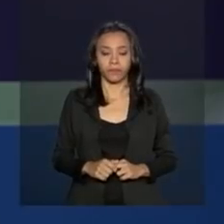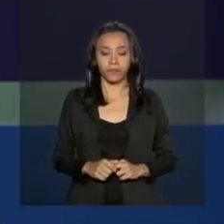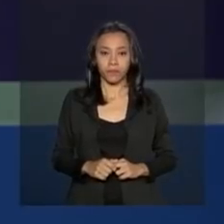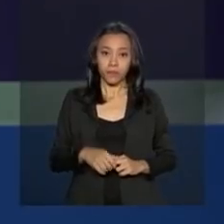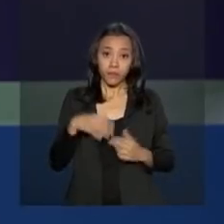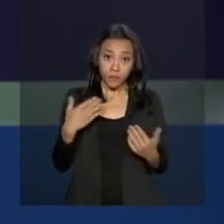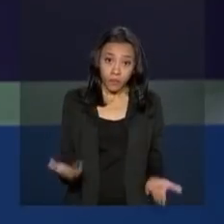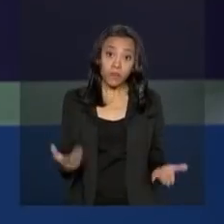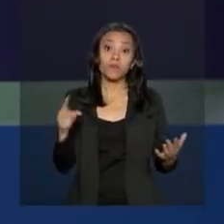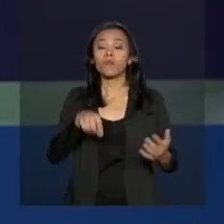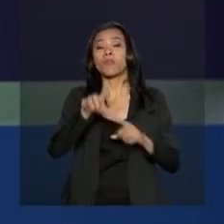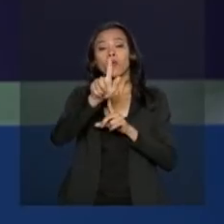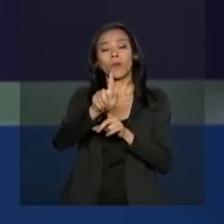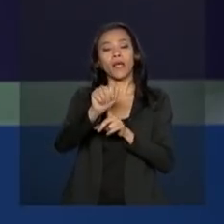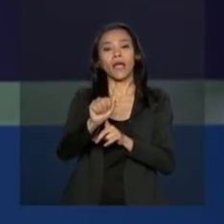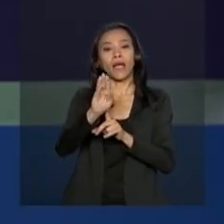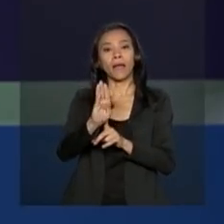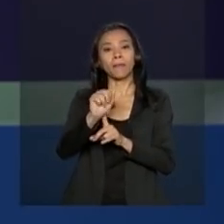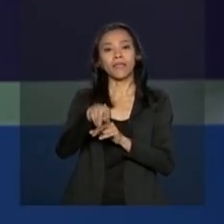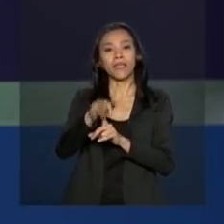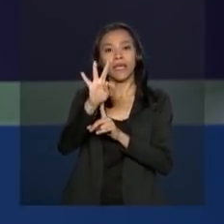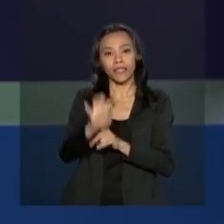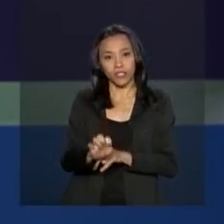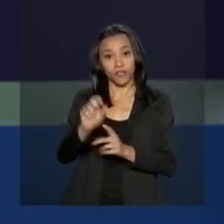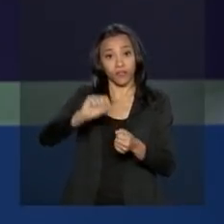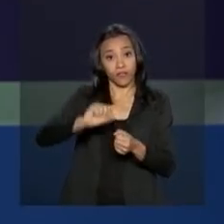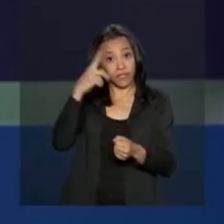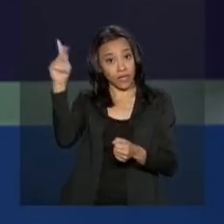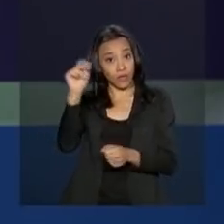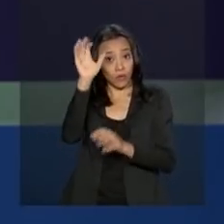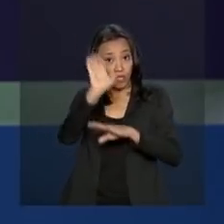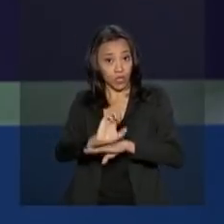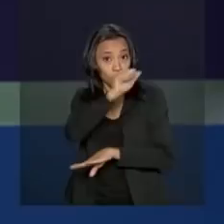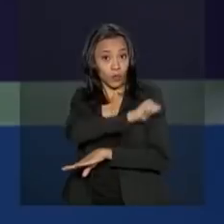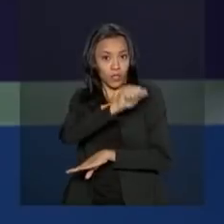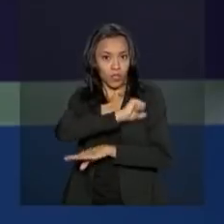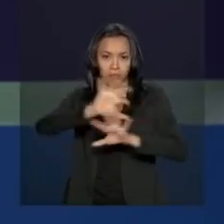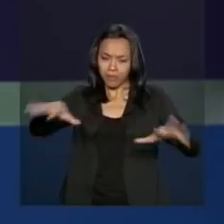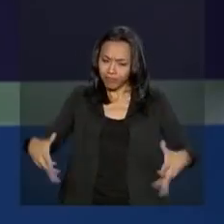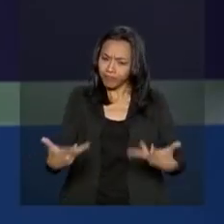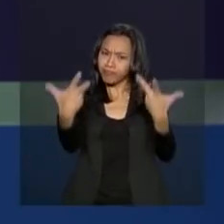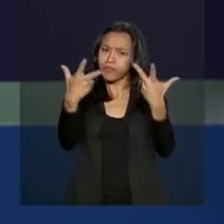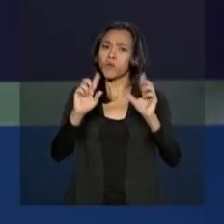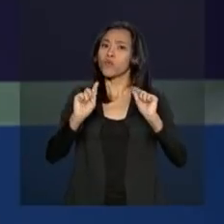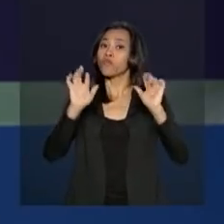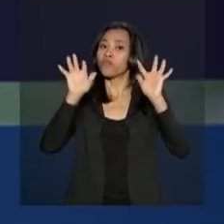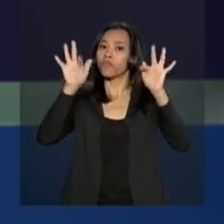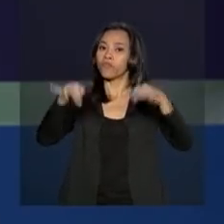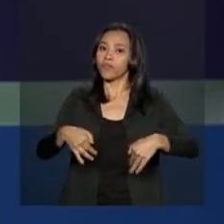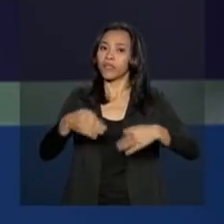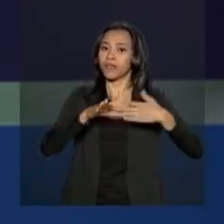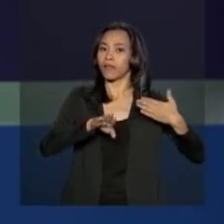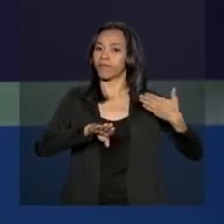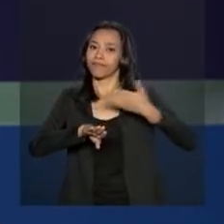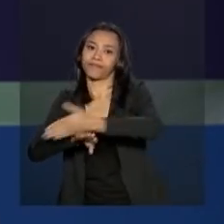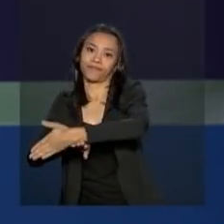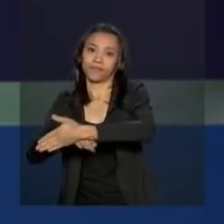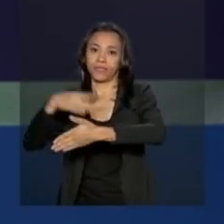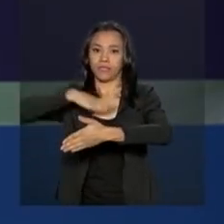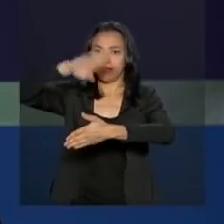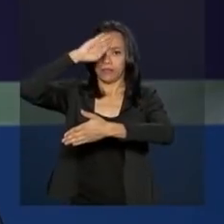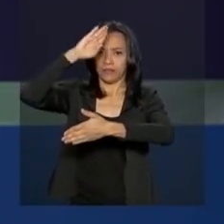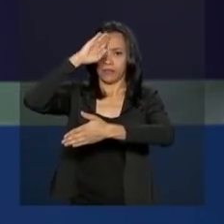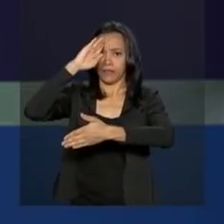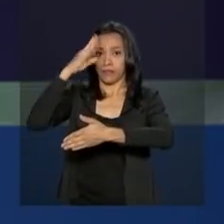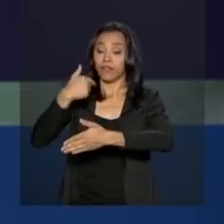O Gabinete de Intervenção Federal fez hoje, no Rio de Janeiro, uma cerimônia que marcou o fim do período de intervenção federal na área de segurança